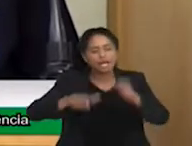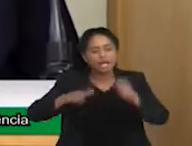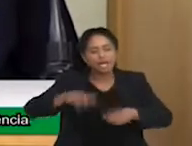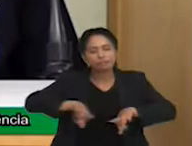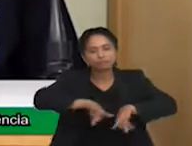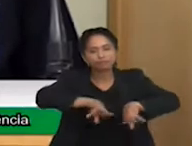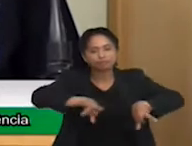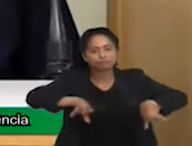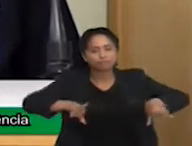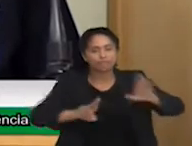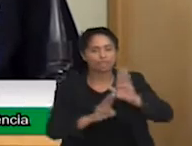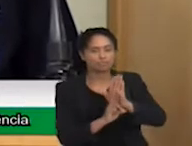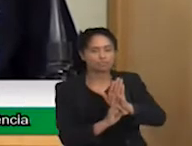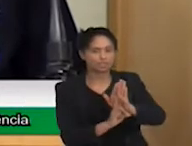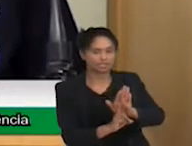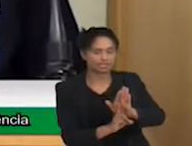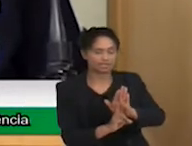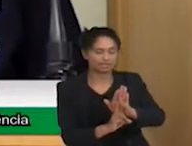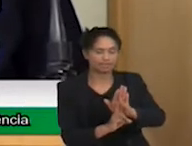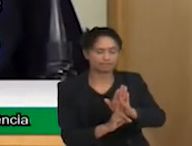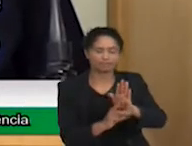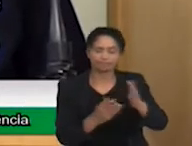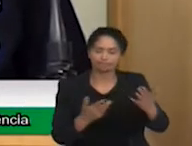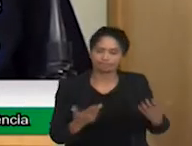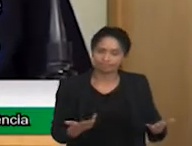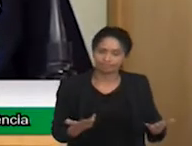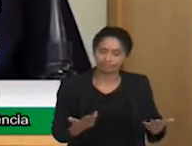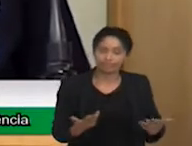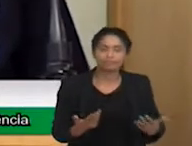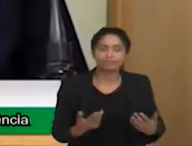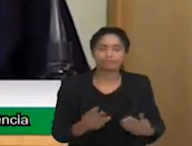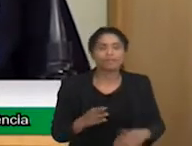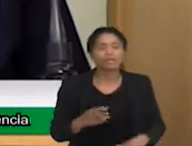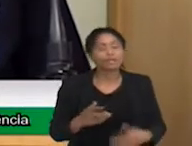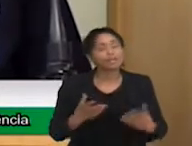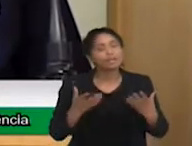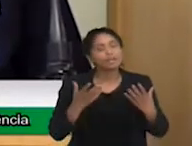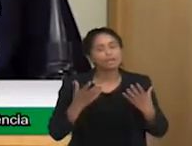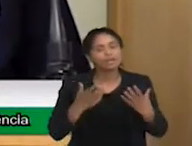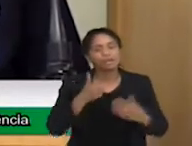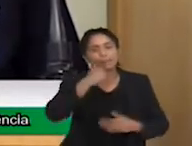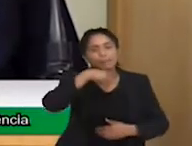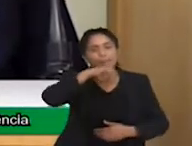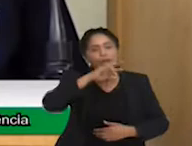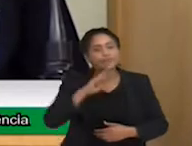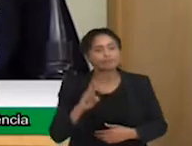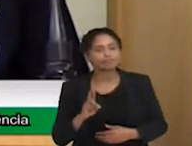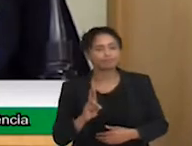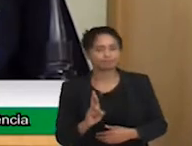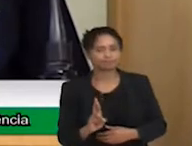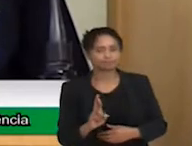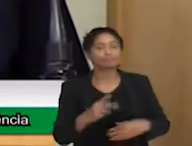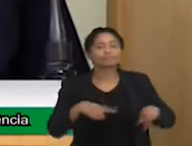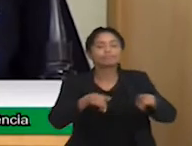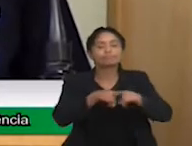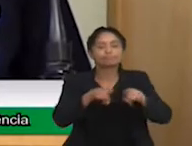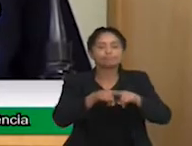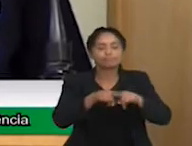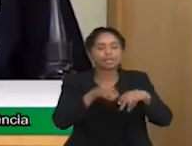as mães que quiseram ser mães. As mães que foram mães muito jovens e tiveram que amadurecer.